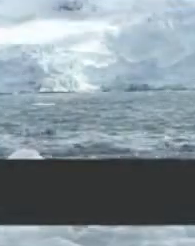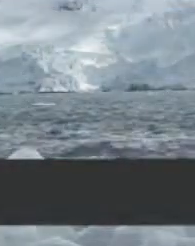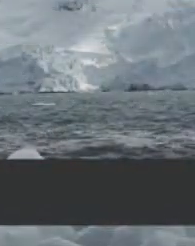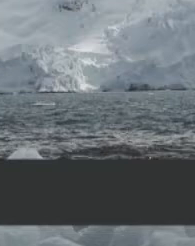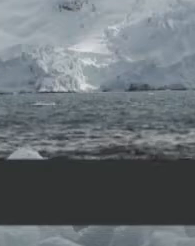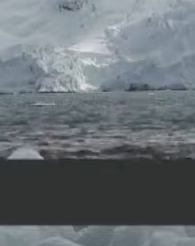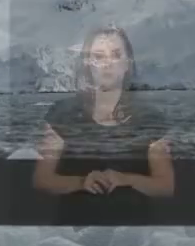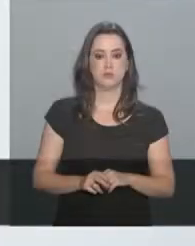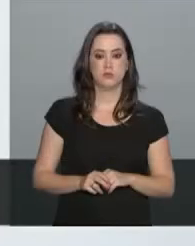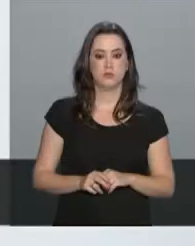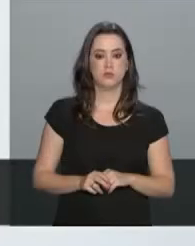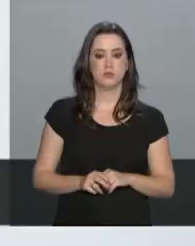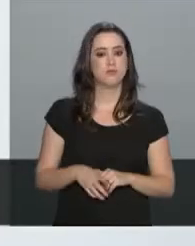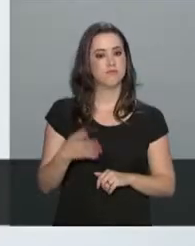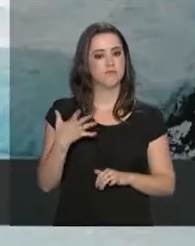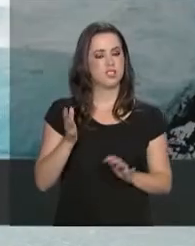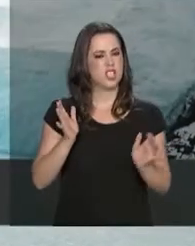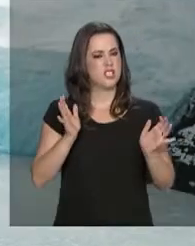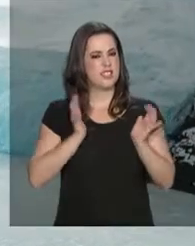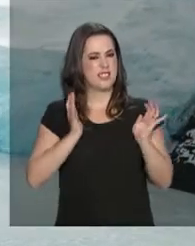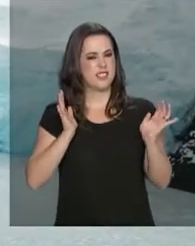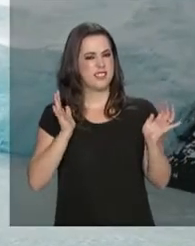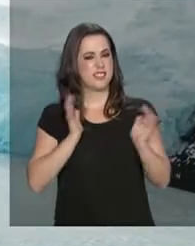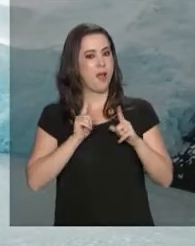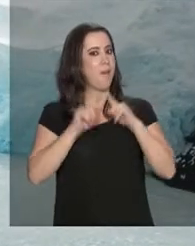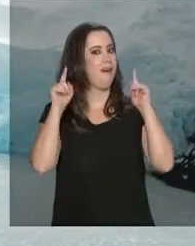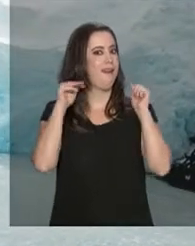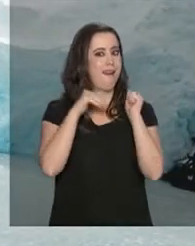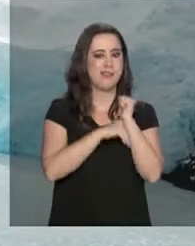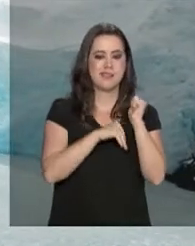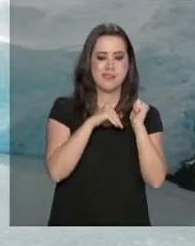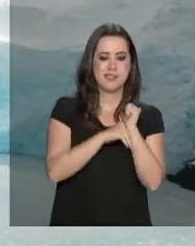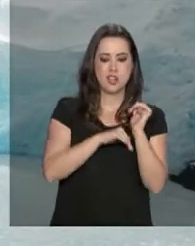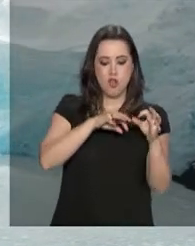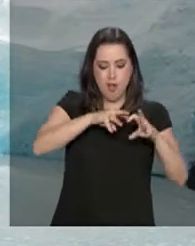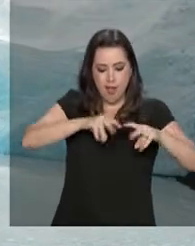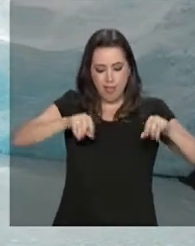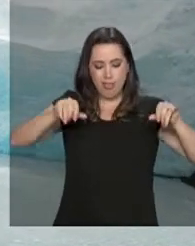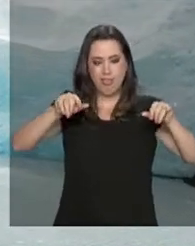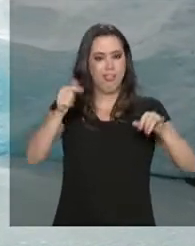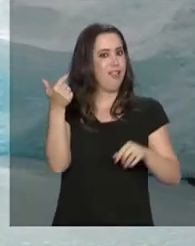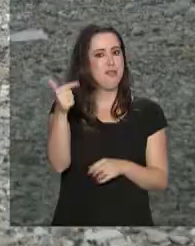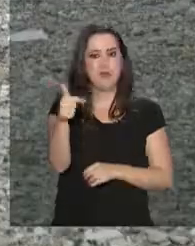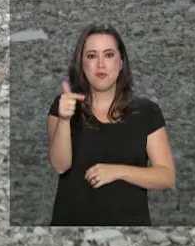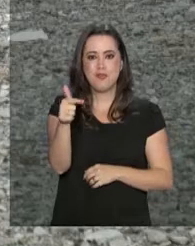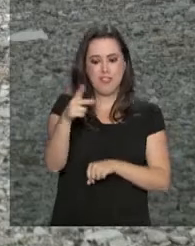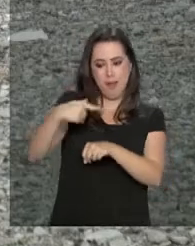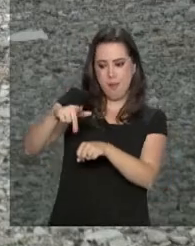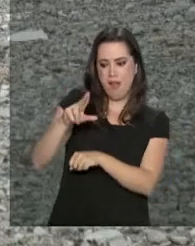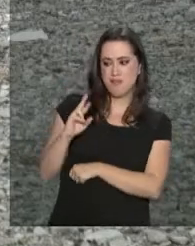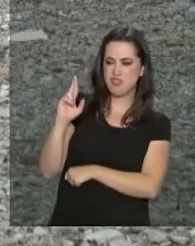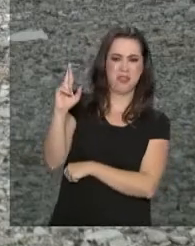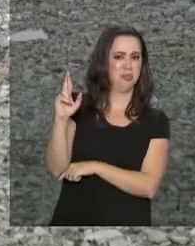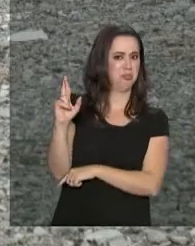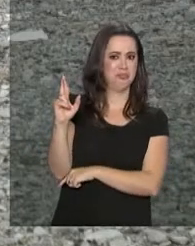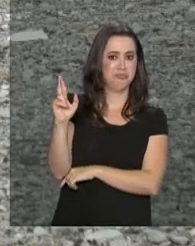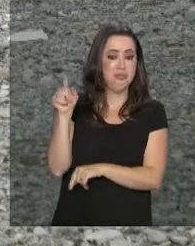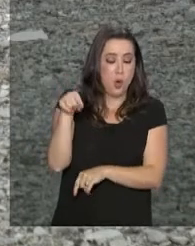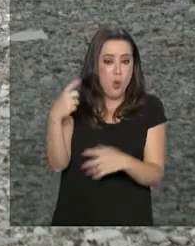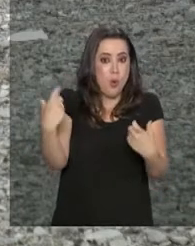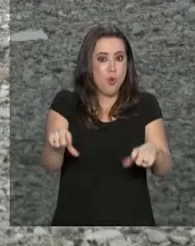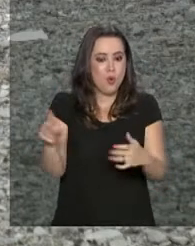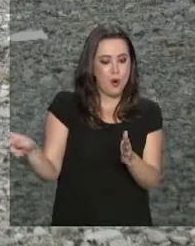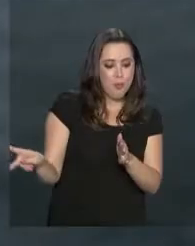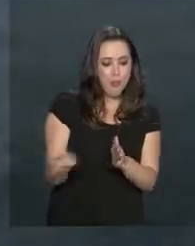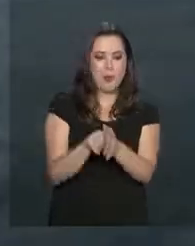Rica e misteriosa, uma terra que não é propriedade de nenhum país, um território da